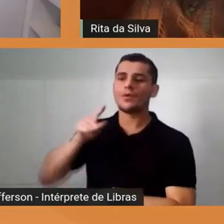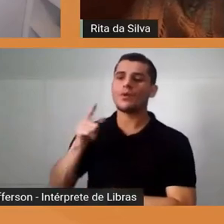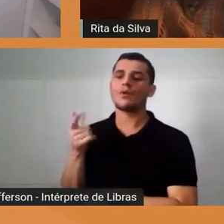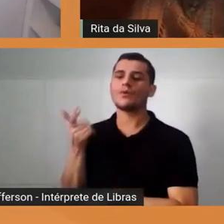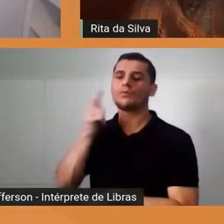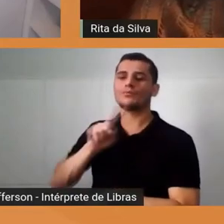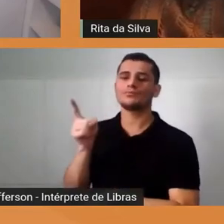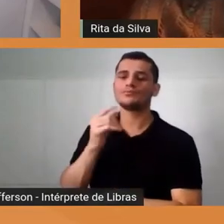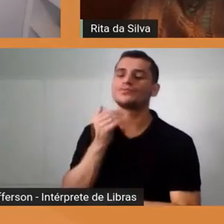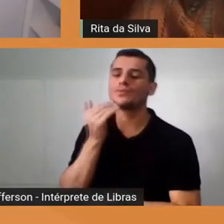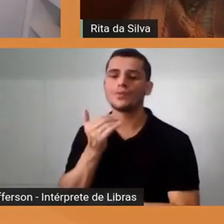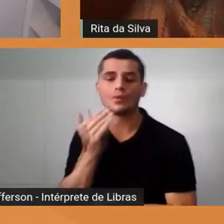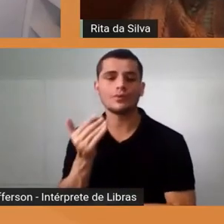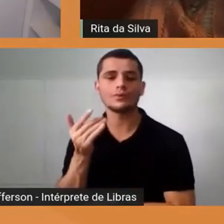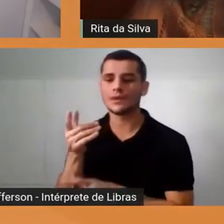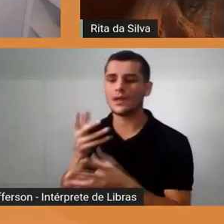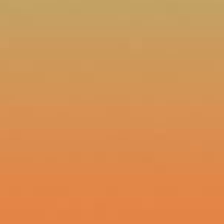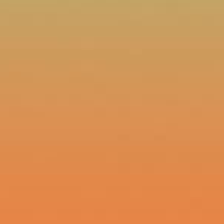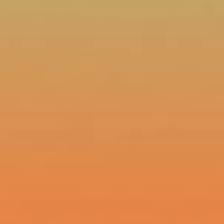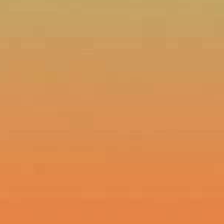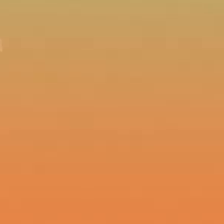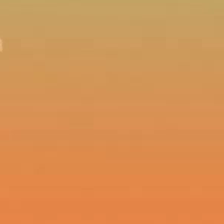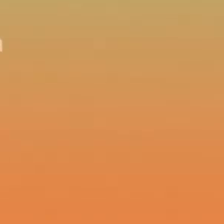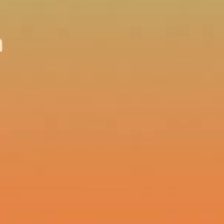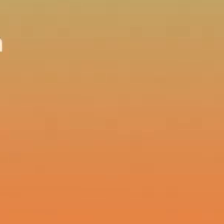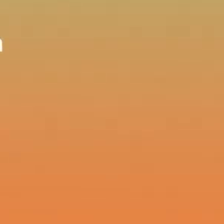talvez, essa abordagem.